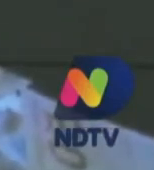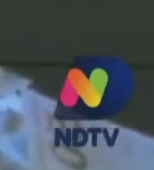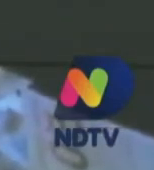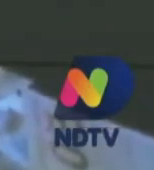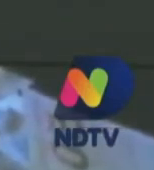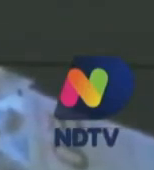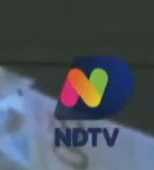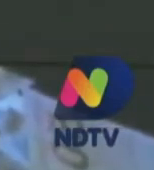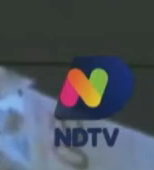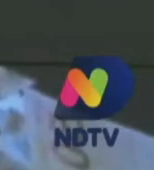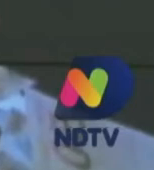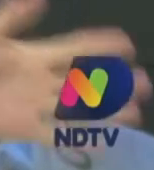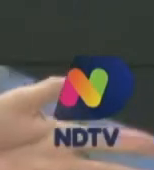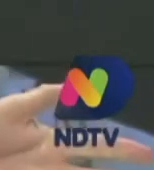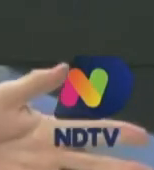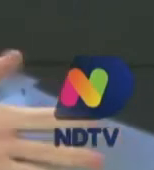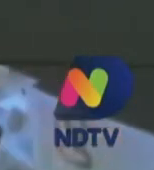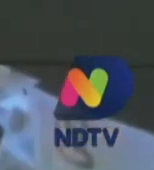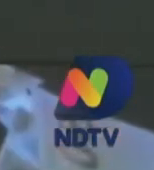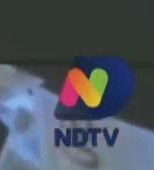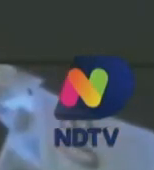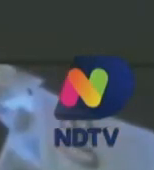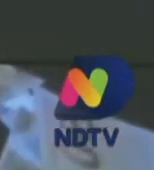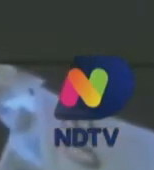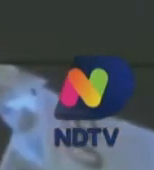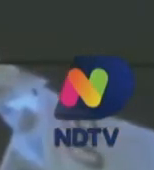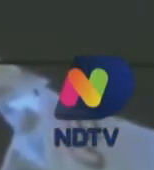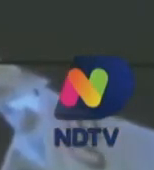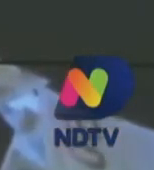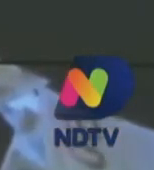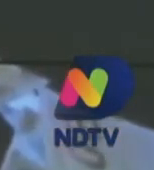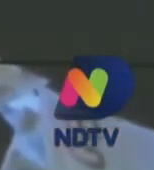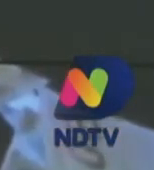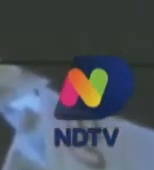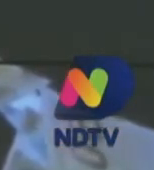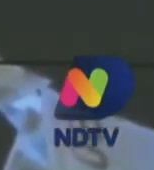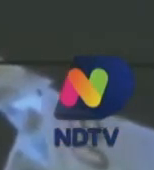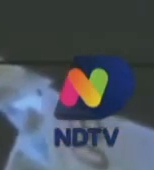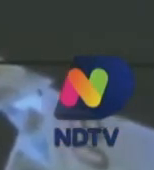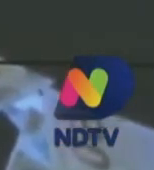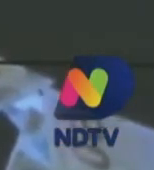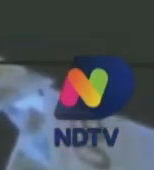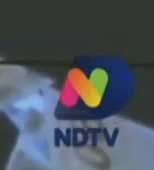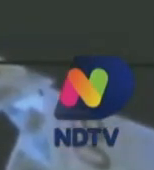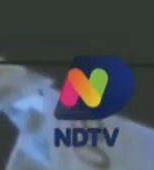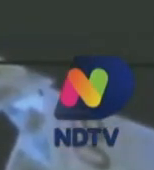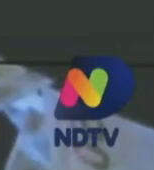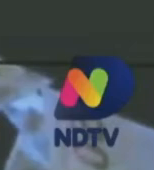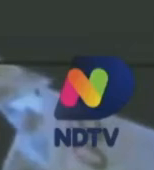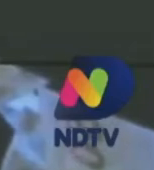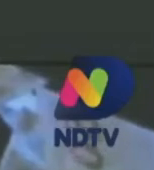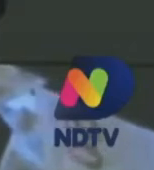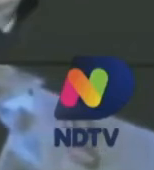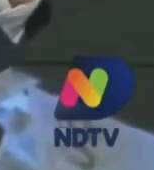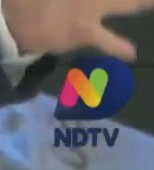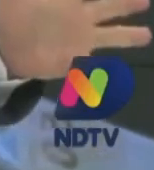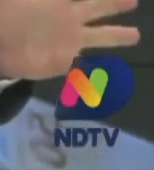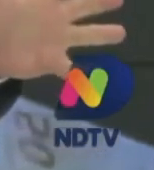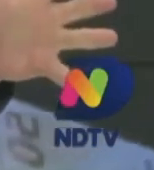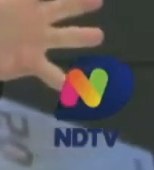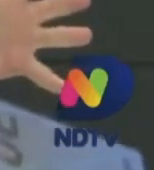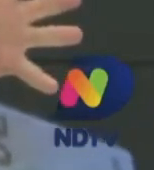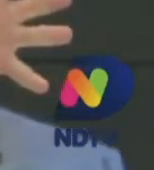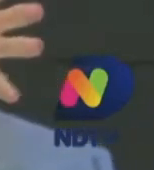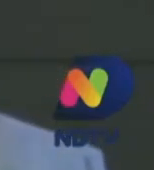salário que já é invejável e não ficou apenas nisso tendo por argumento o acúmulo de